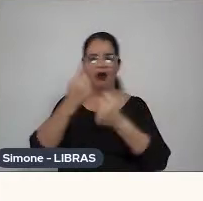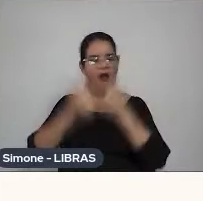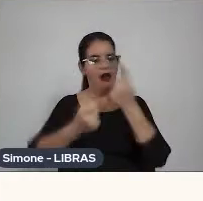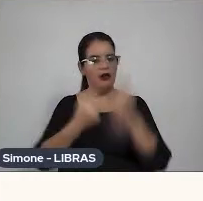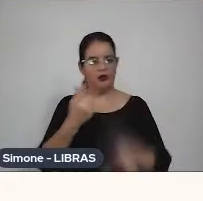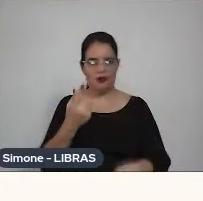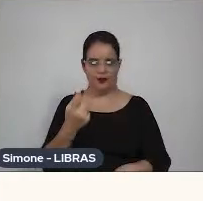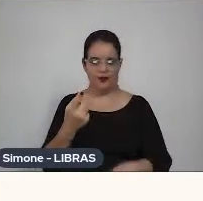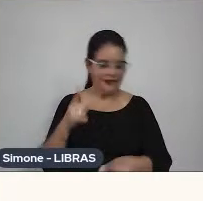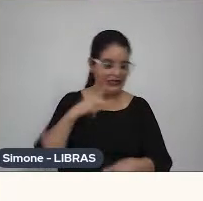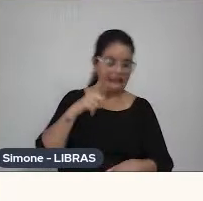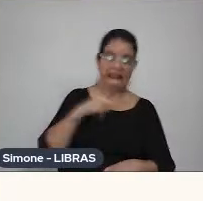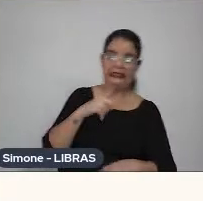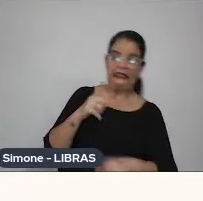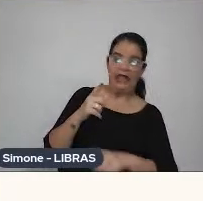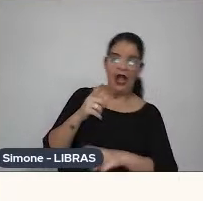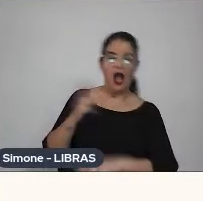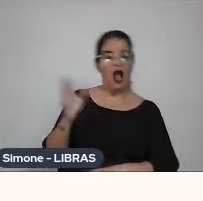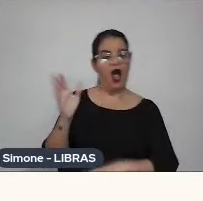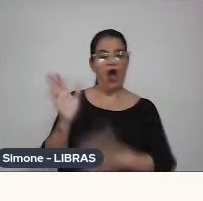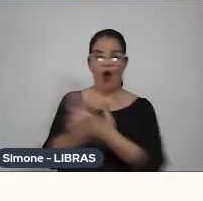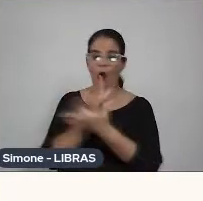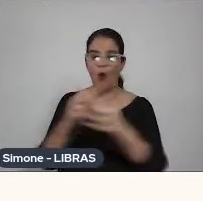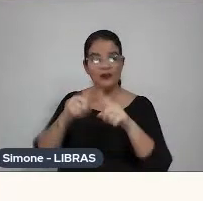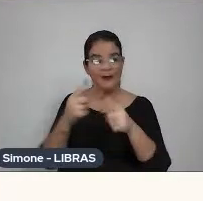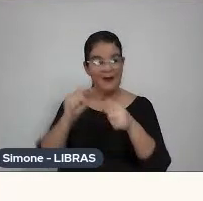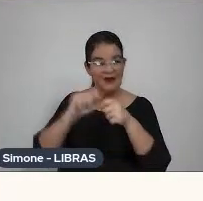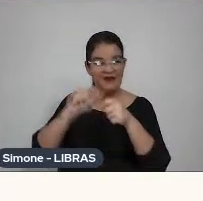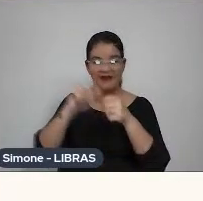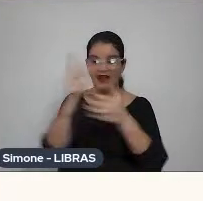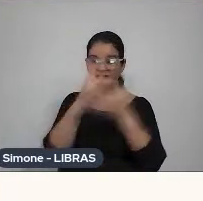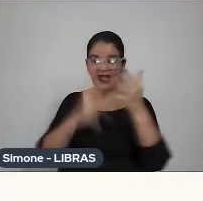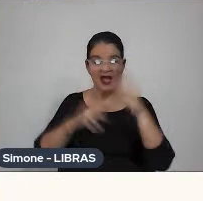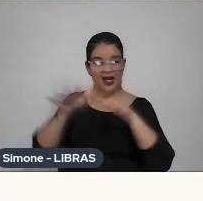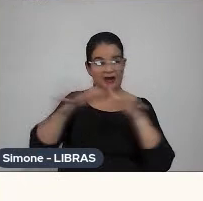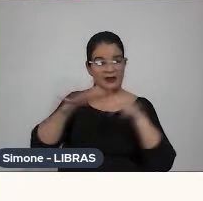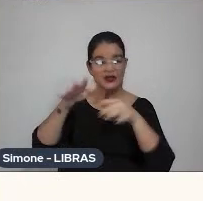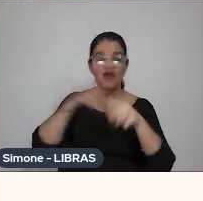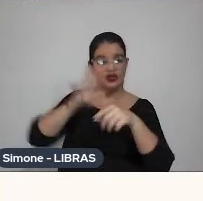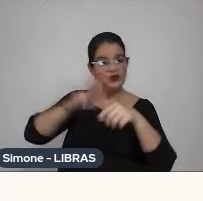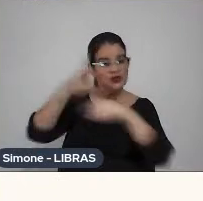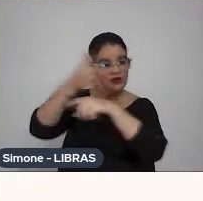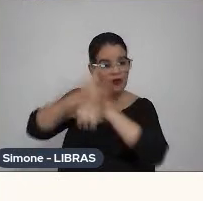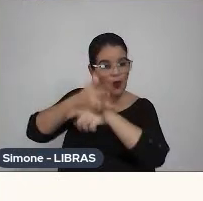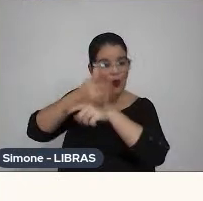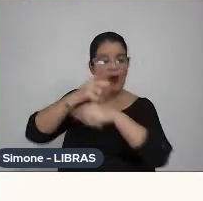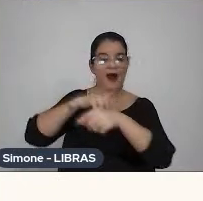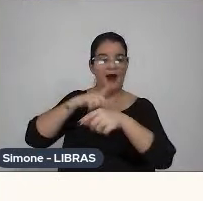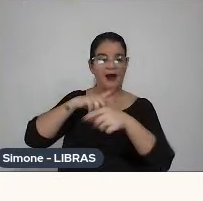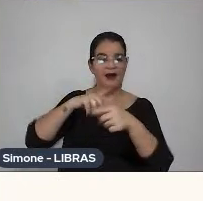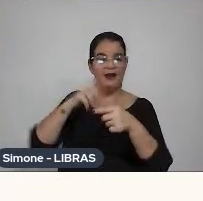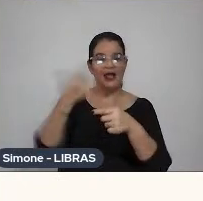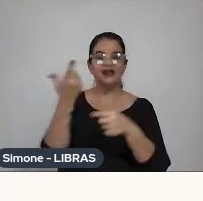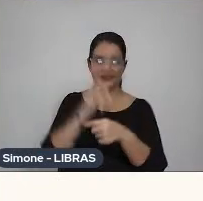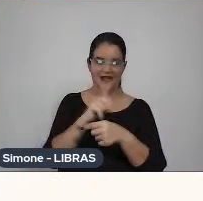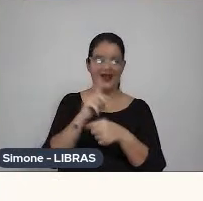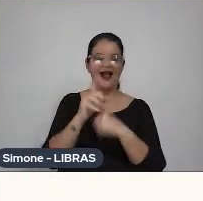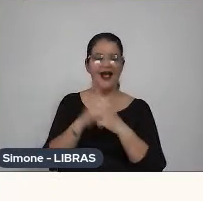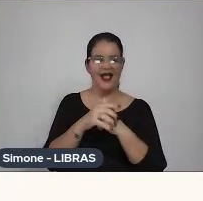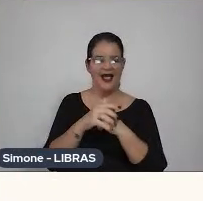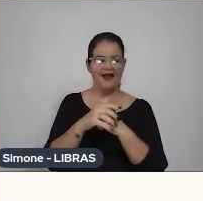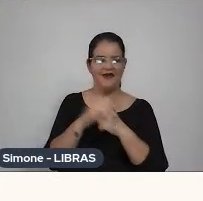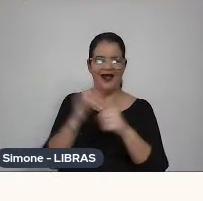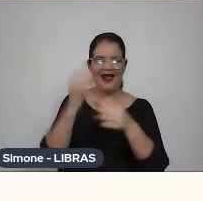tinha algumas câmeras de vídeo, mas a gente, para fazer animação, gente usava uma câmera 35 na película e a gente ganhava, como